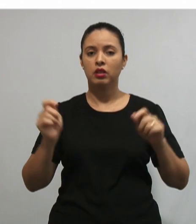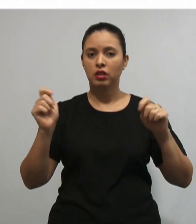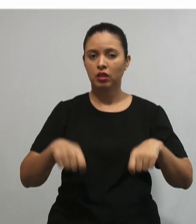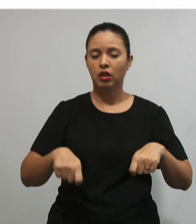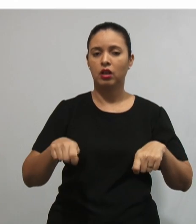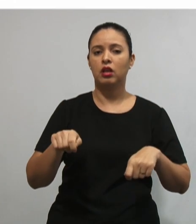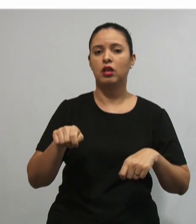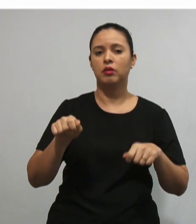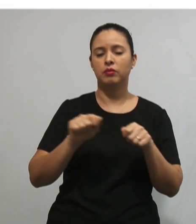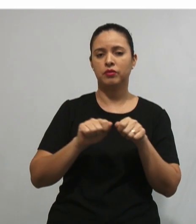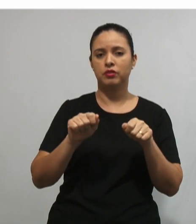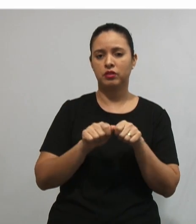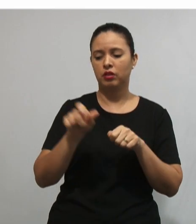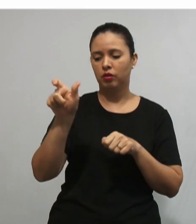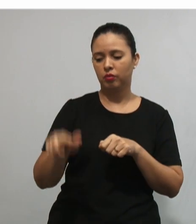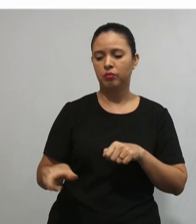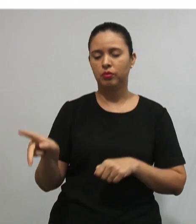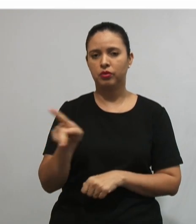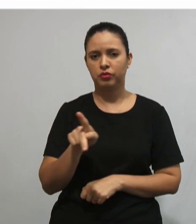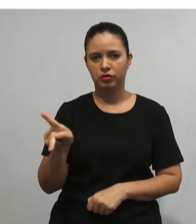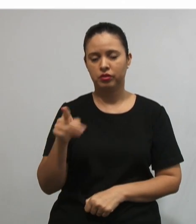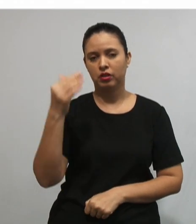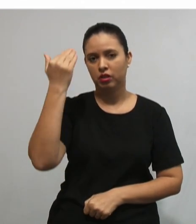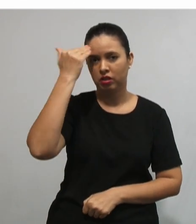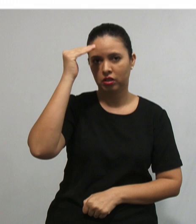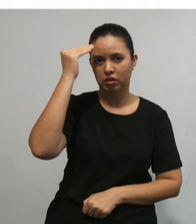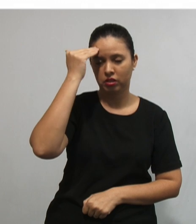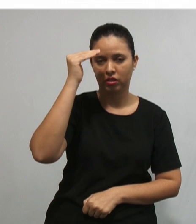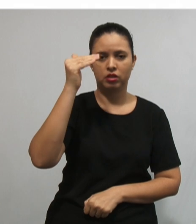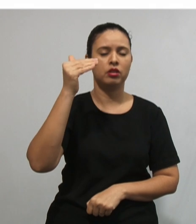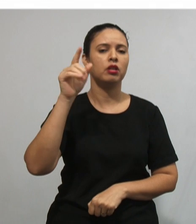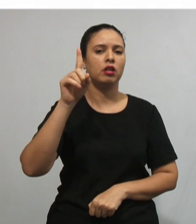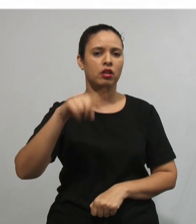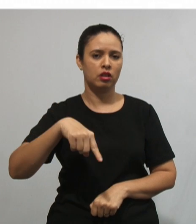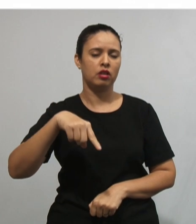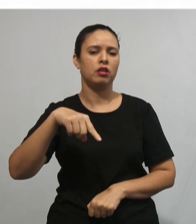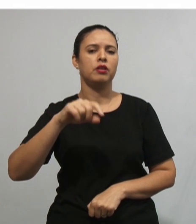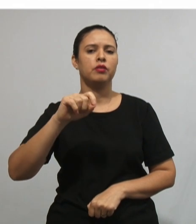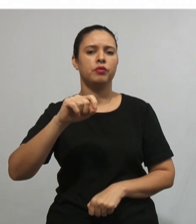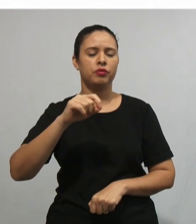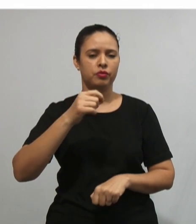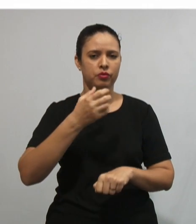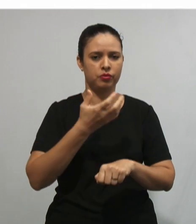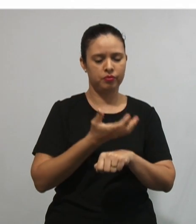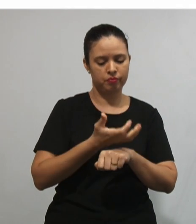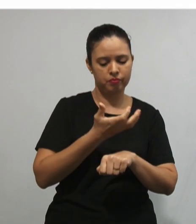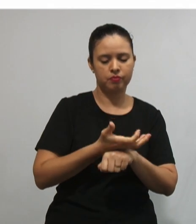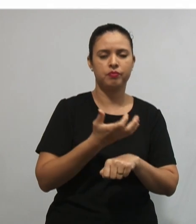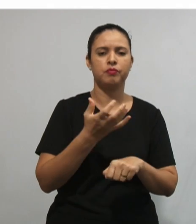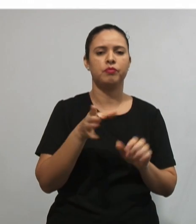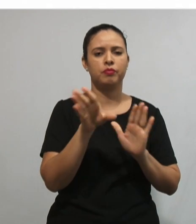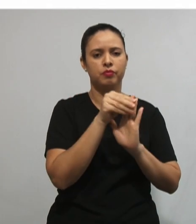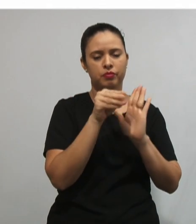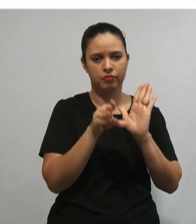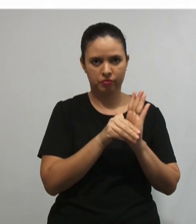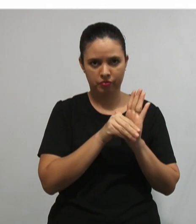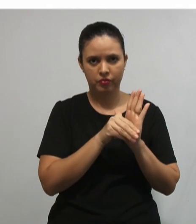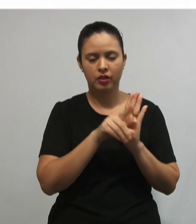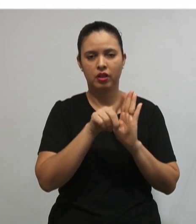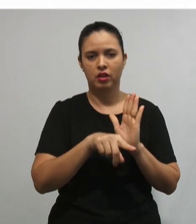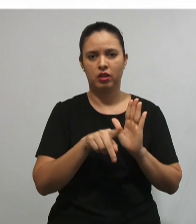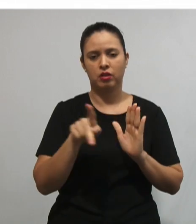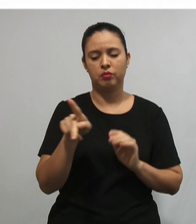auxílio dado pelo professor para a compreensão da matéria. Então, essa aqui seria a função do professor